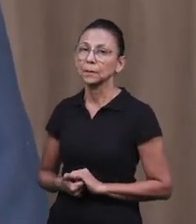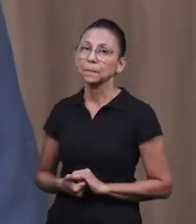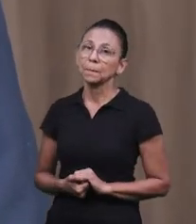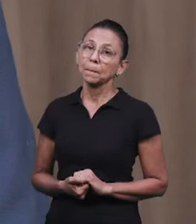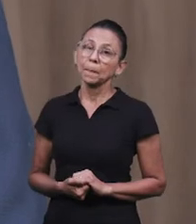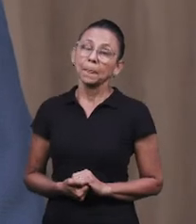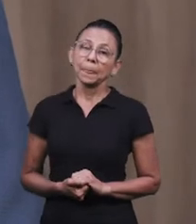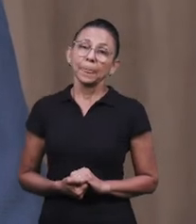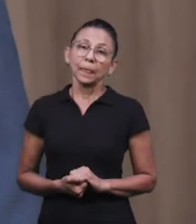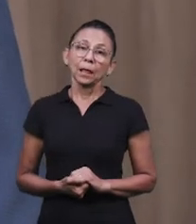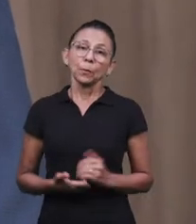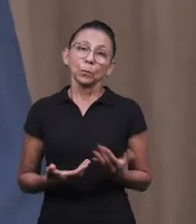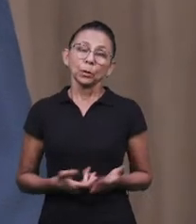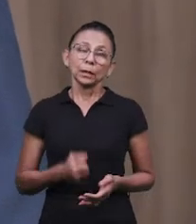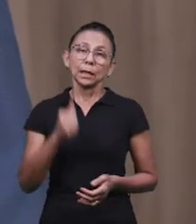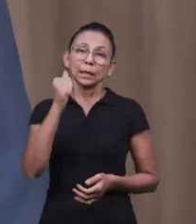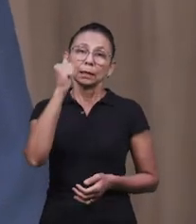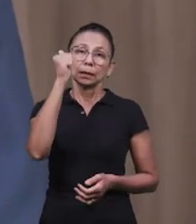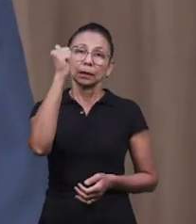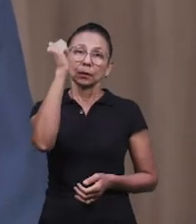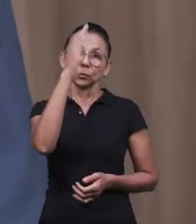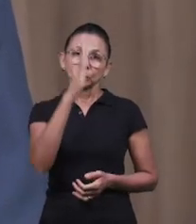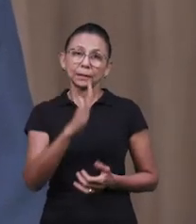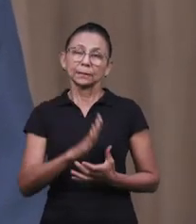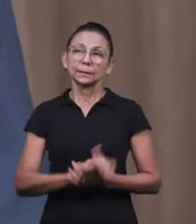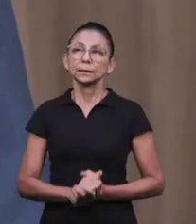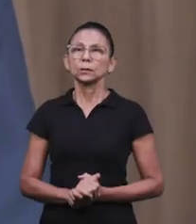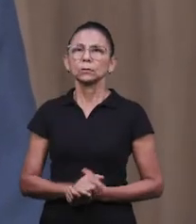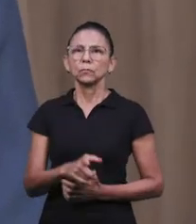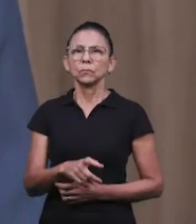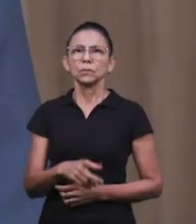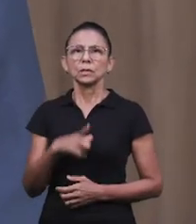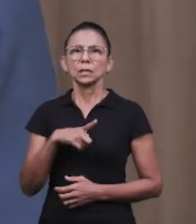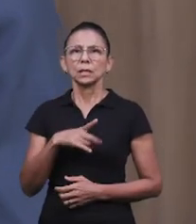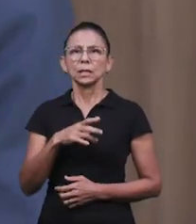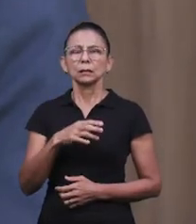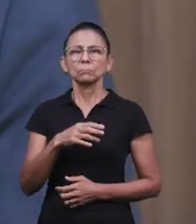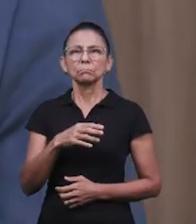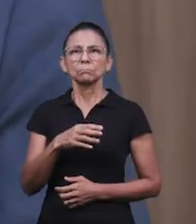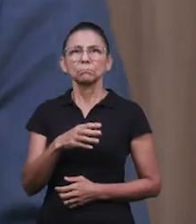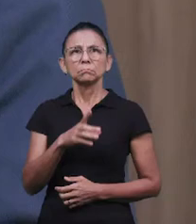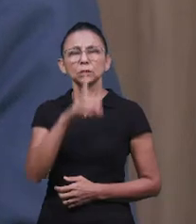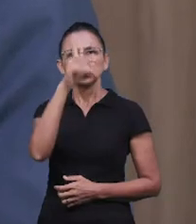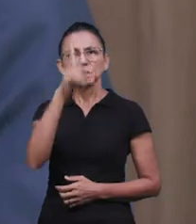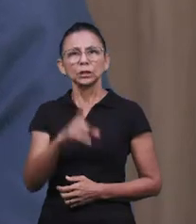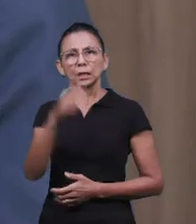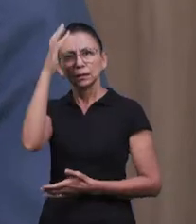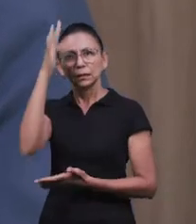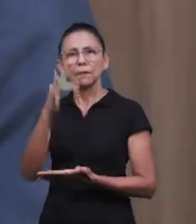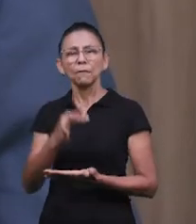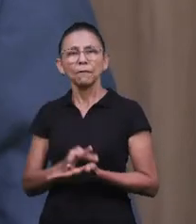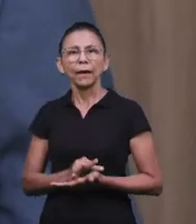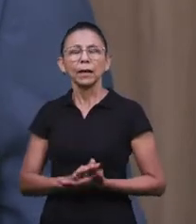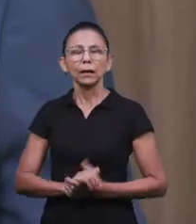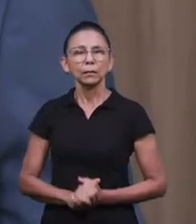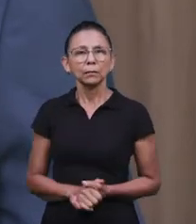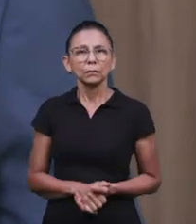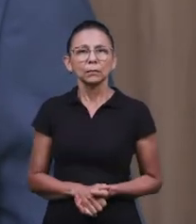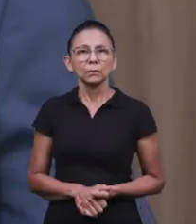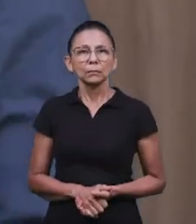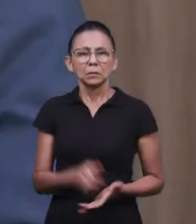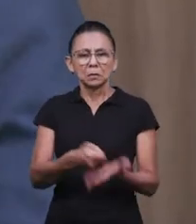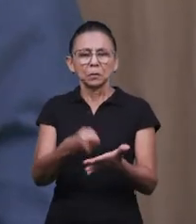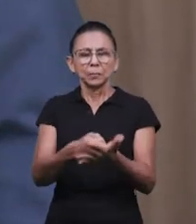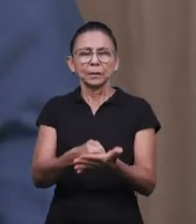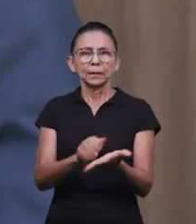laico, né? Ou seja, você tem direito a ter sua fé e não é obrigado a fazer nada. Ninguém pode obrigar você a fazer nada